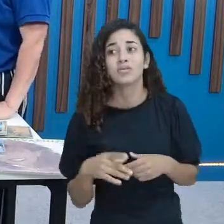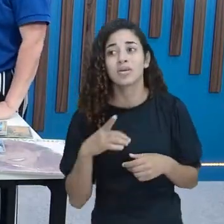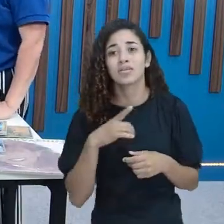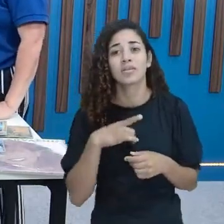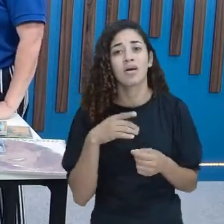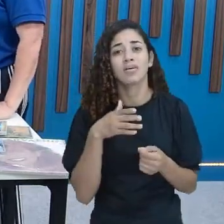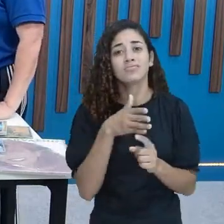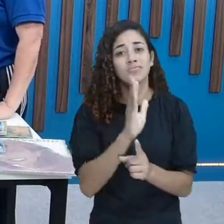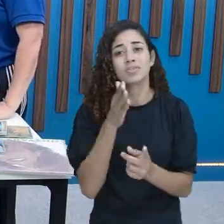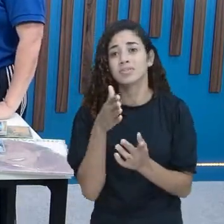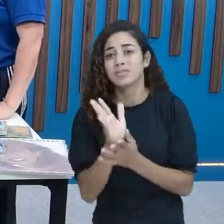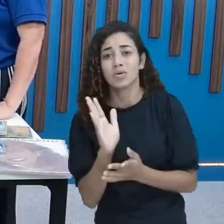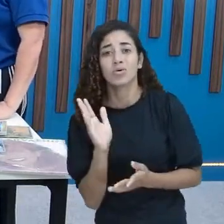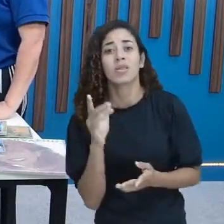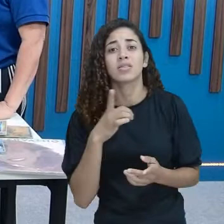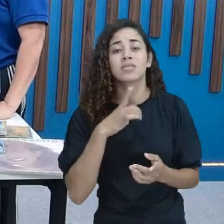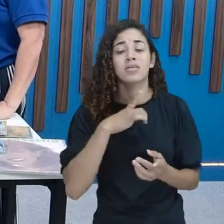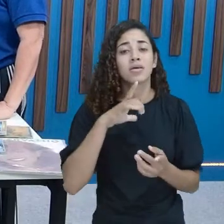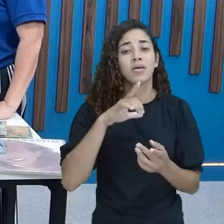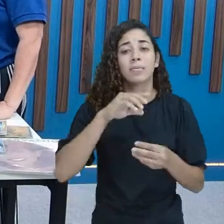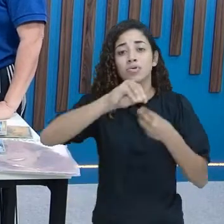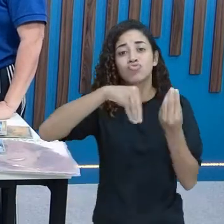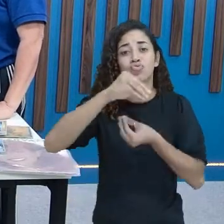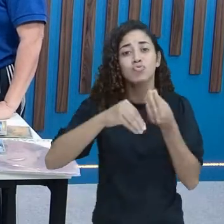já se misturou Com outras